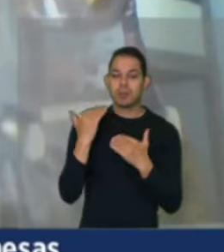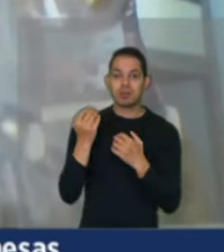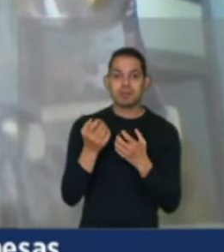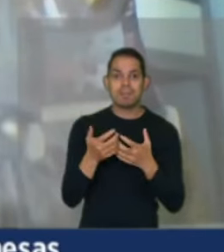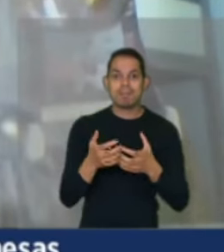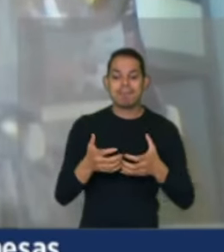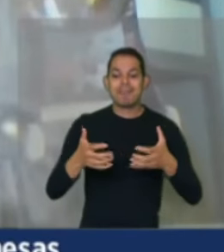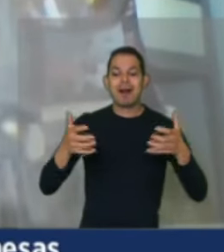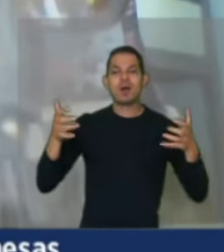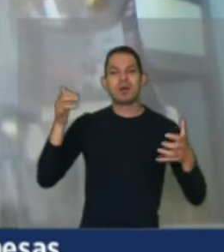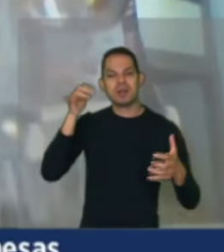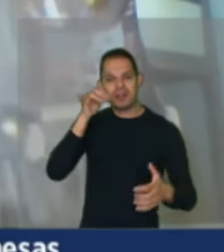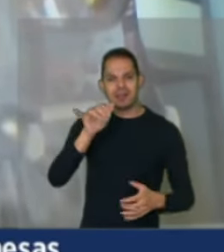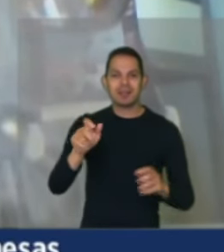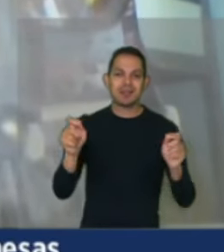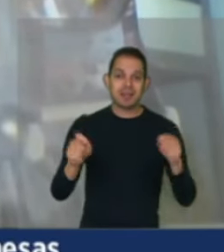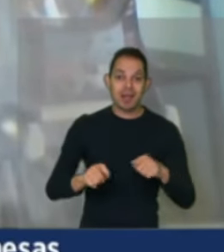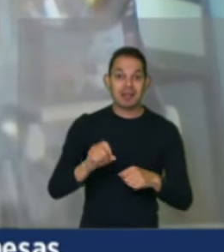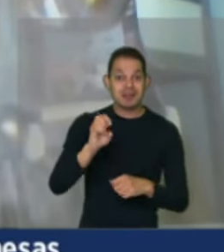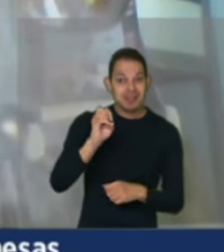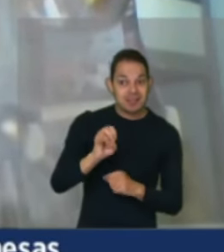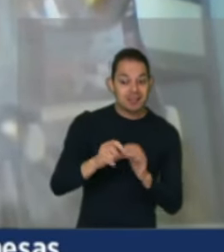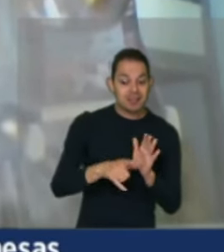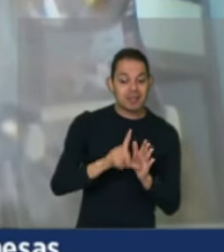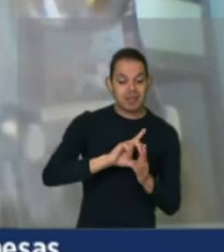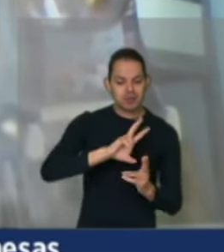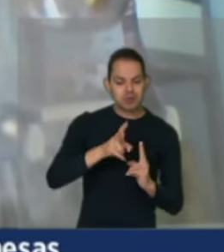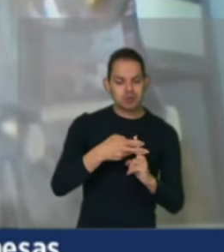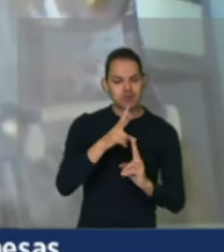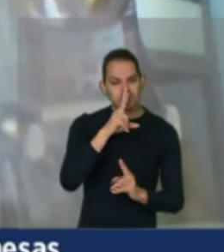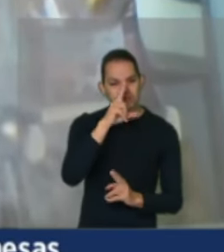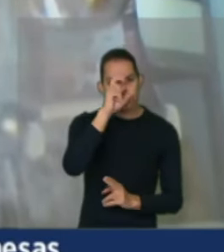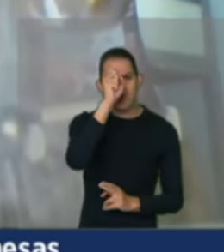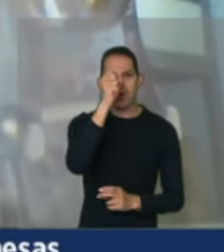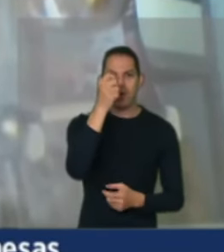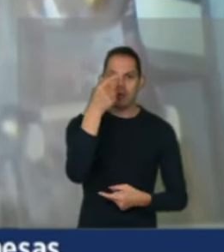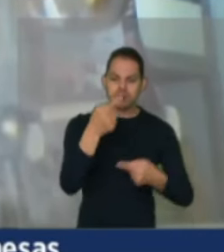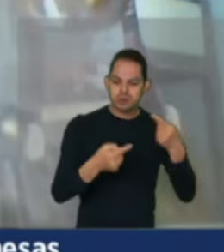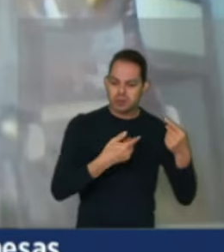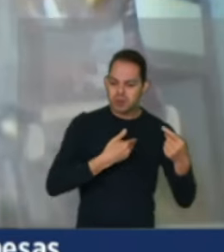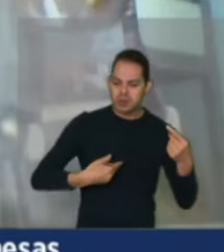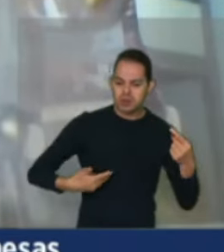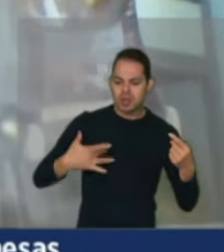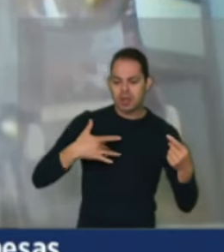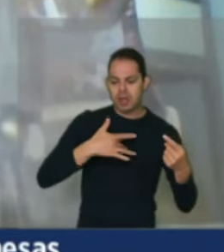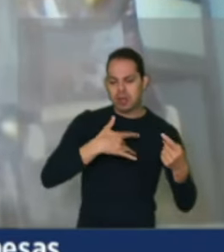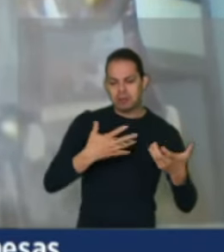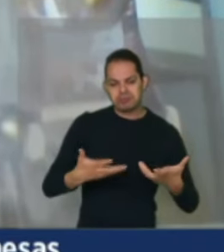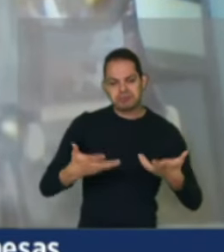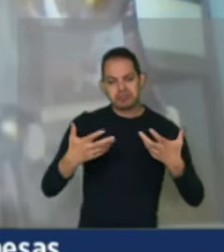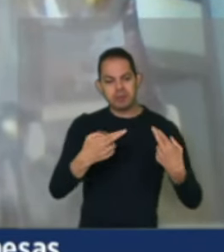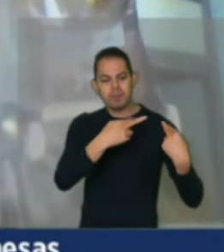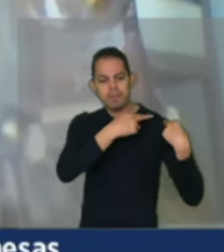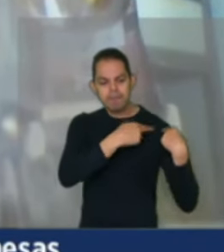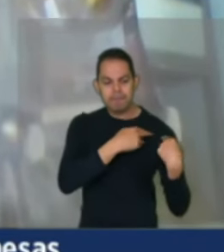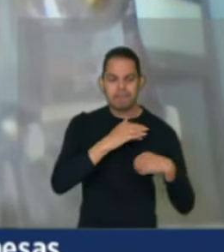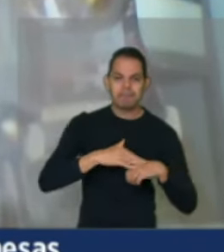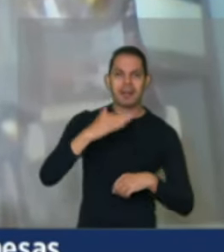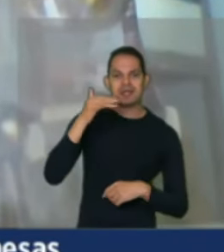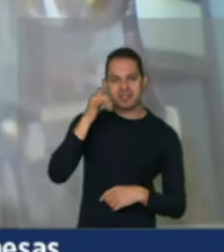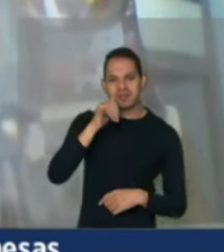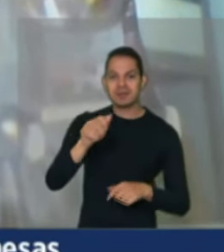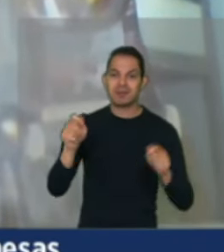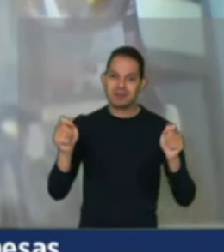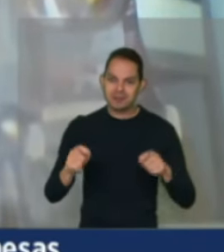poupadas se tivéssemos um SUS mais forte, uma política pública de saúde com mais responsabilidade. É o meu